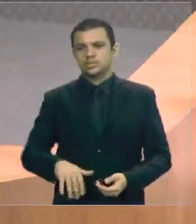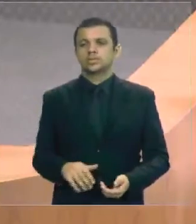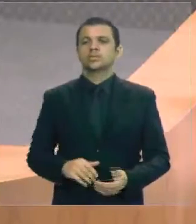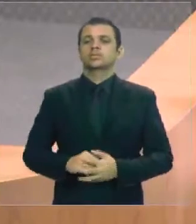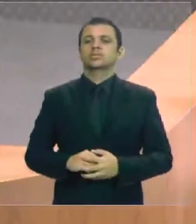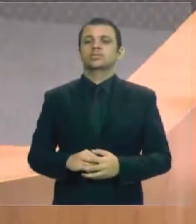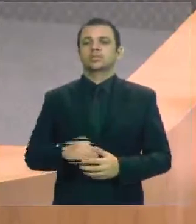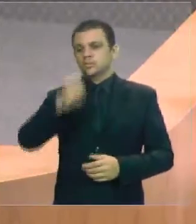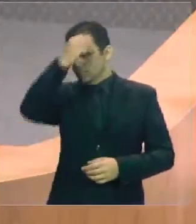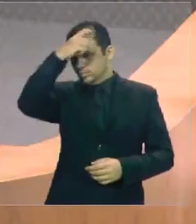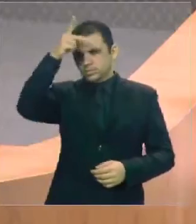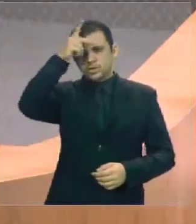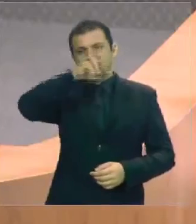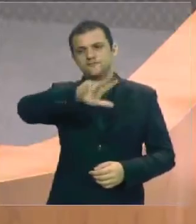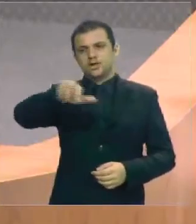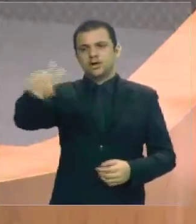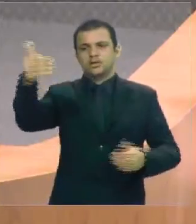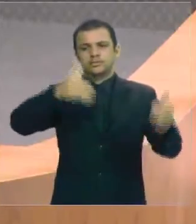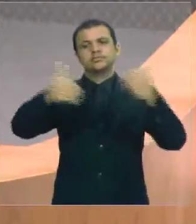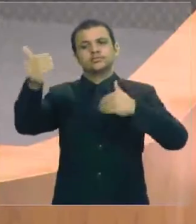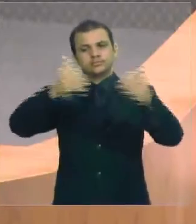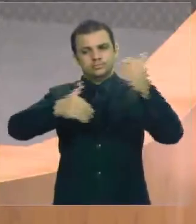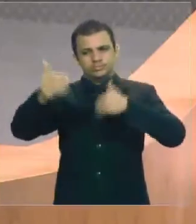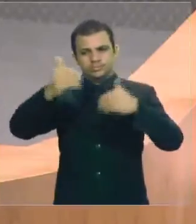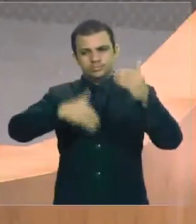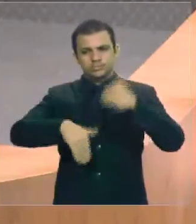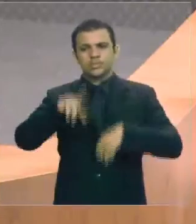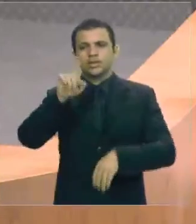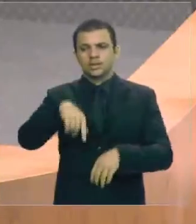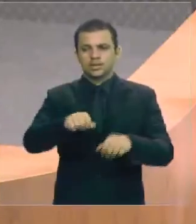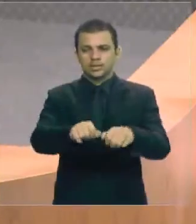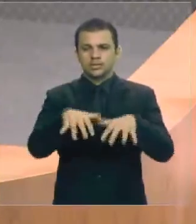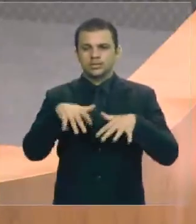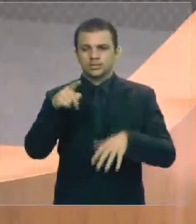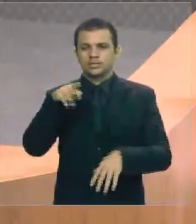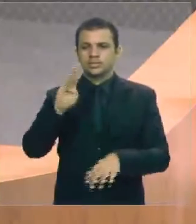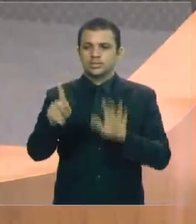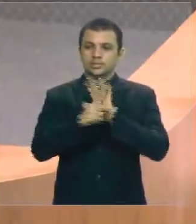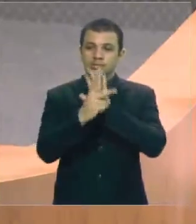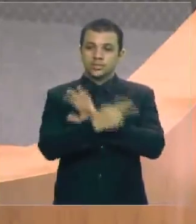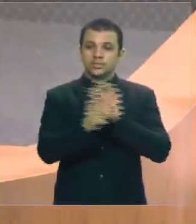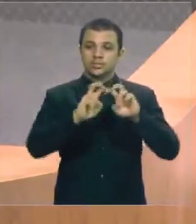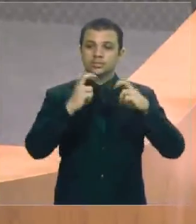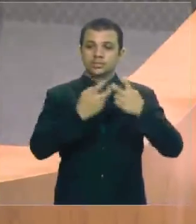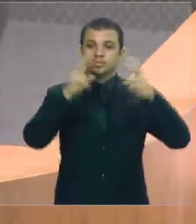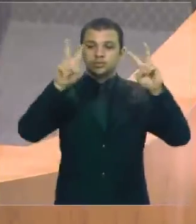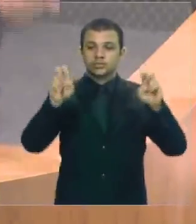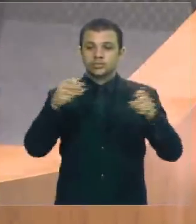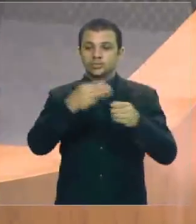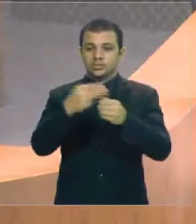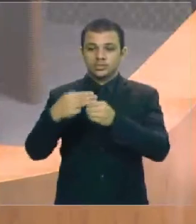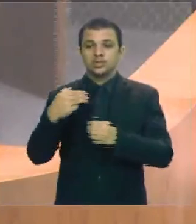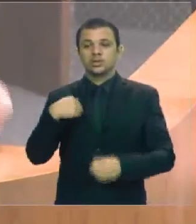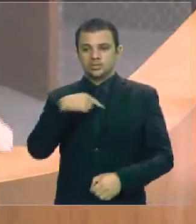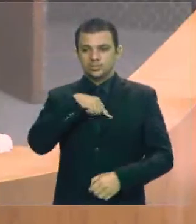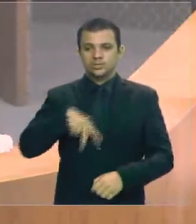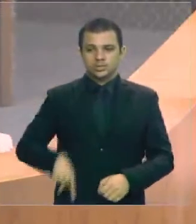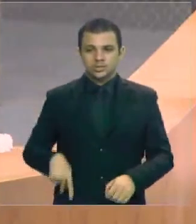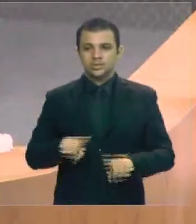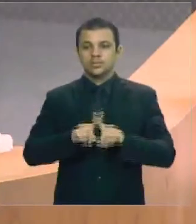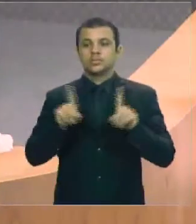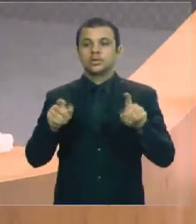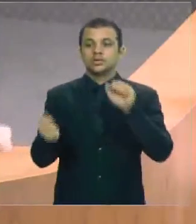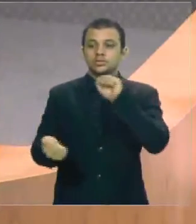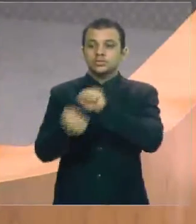vários prefeitos marcaram presença. É uma audiência pública da Comissão de Assuntos Municipais da qual eu presido, mas também, em conjunto,